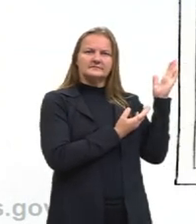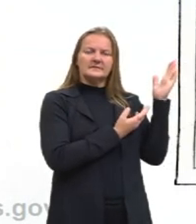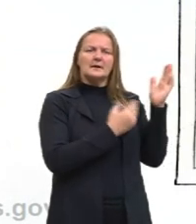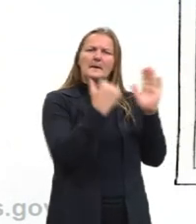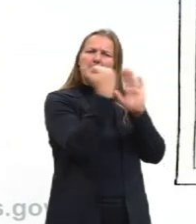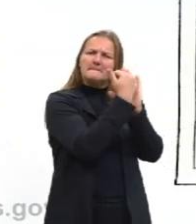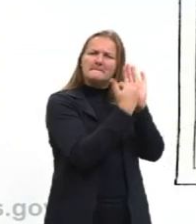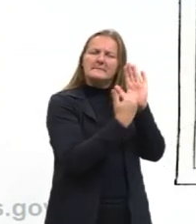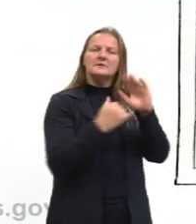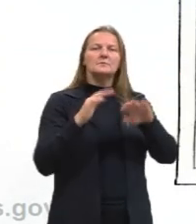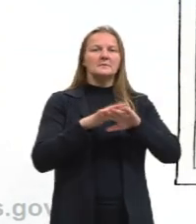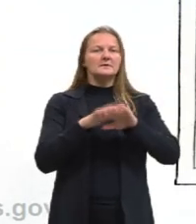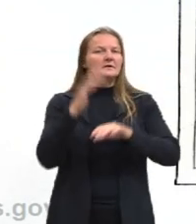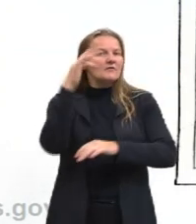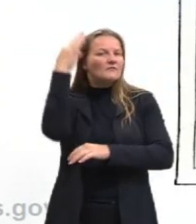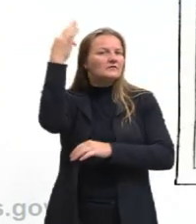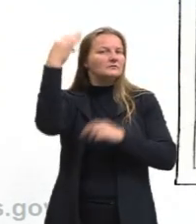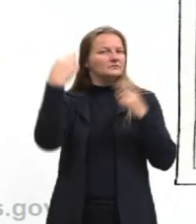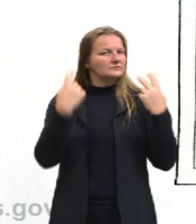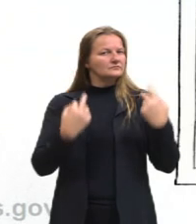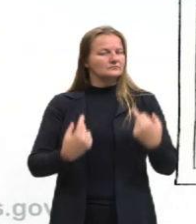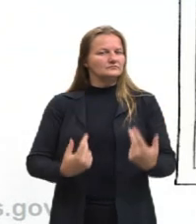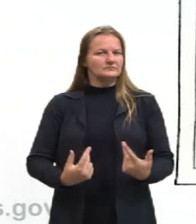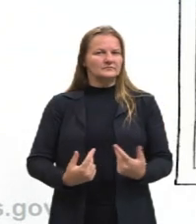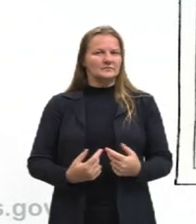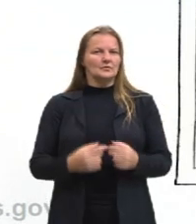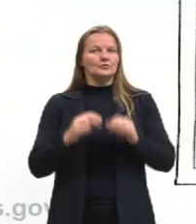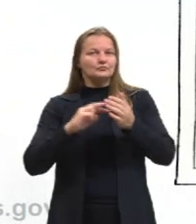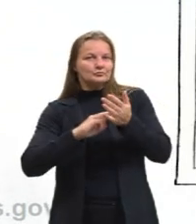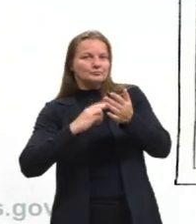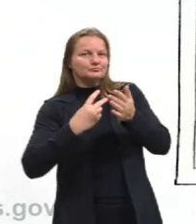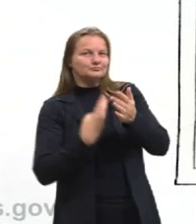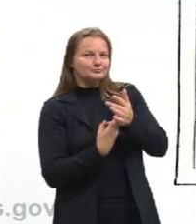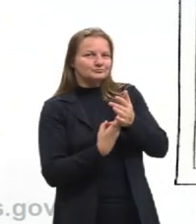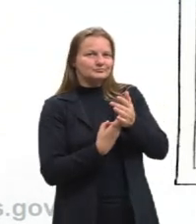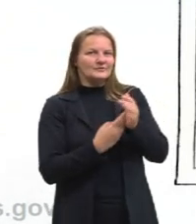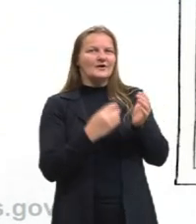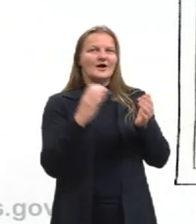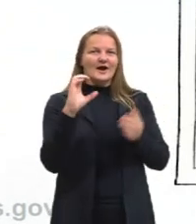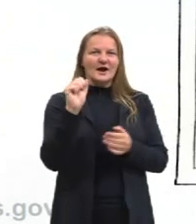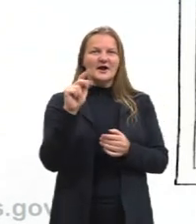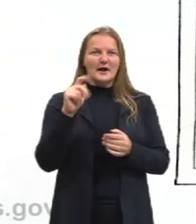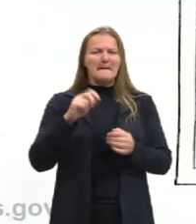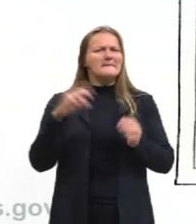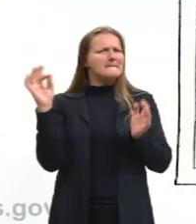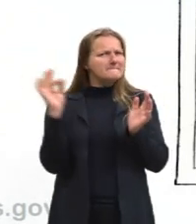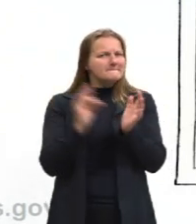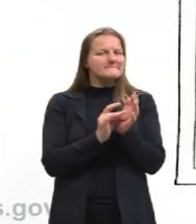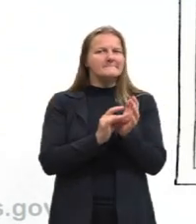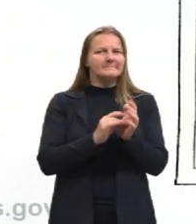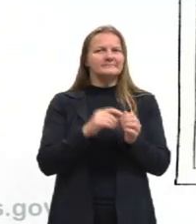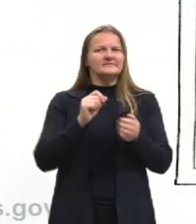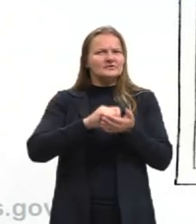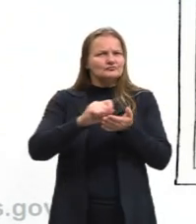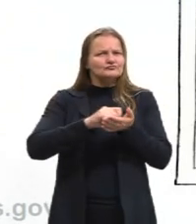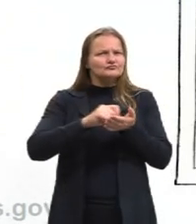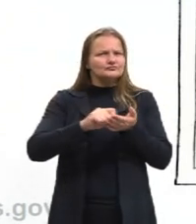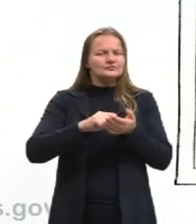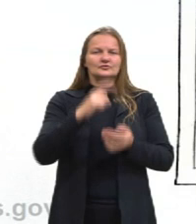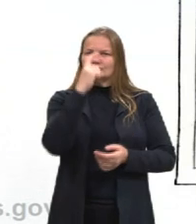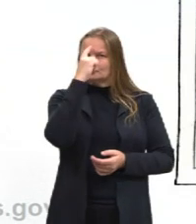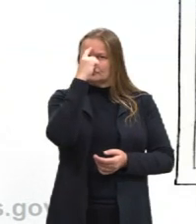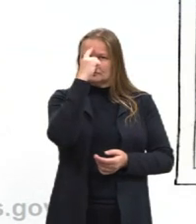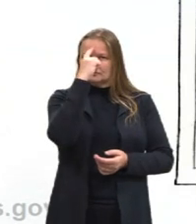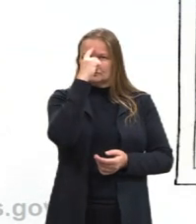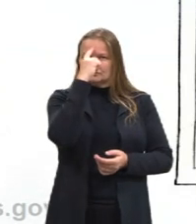Matemáticos de Filosofia Natural, certo? A gente tem a capa aqui original dele, quando ele foi escrito em latim